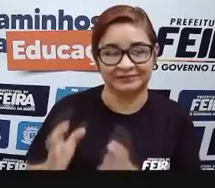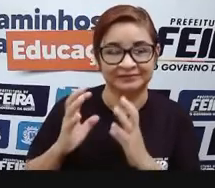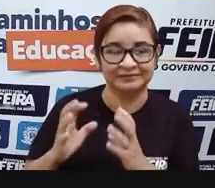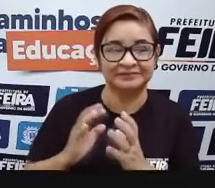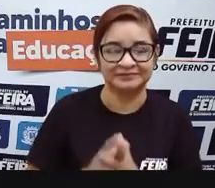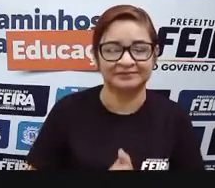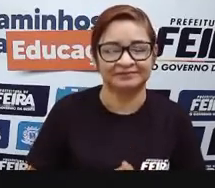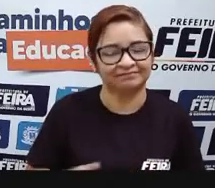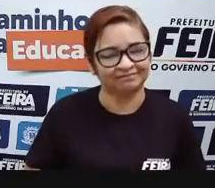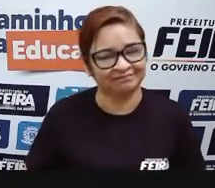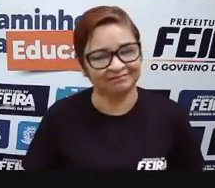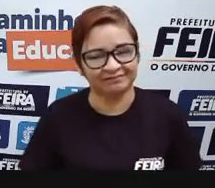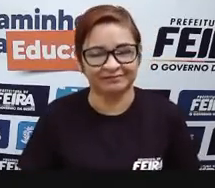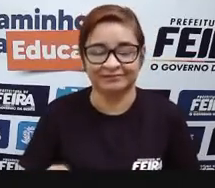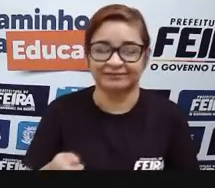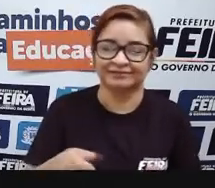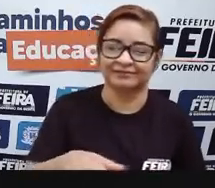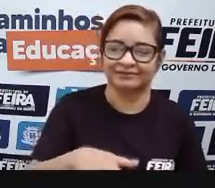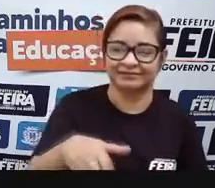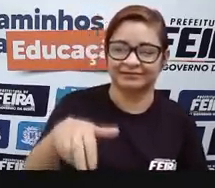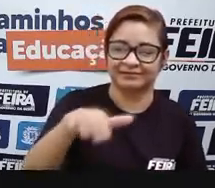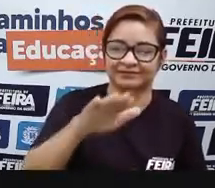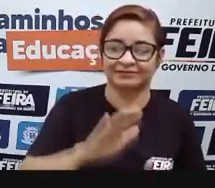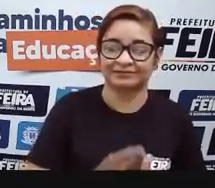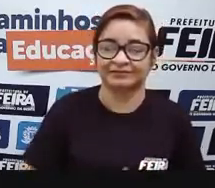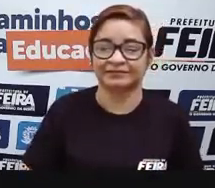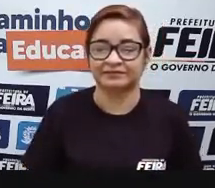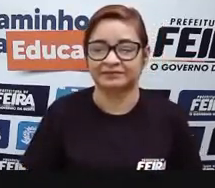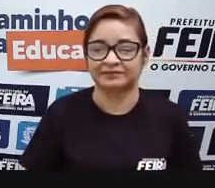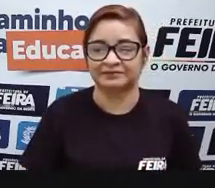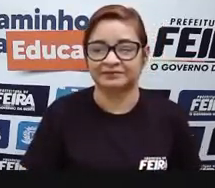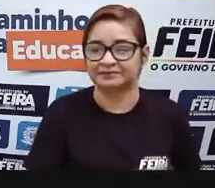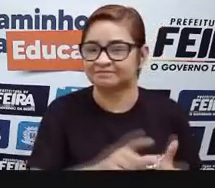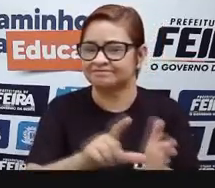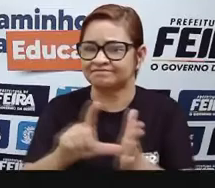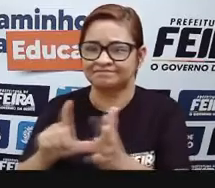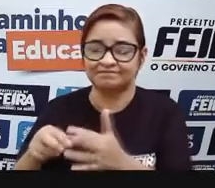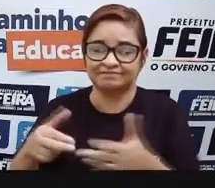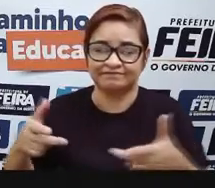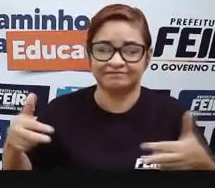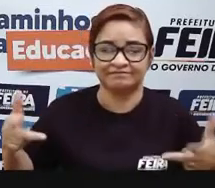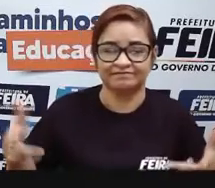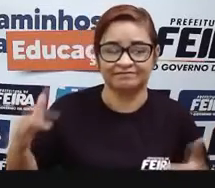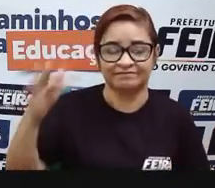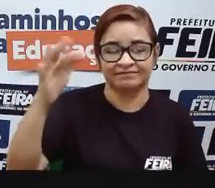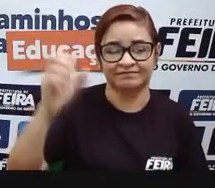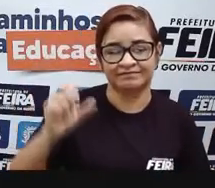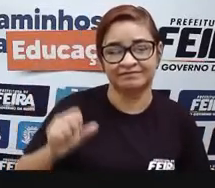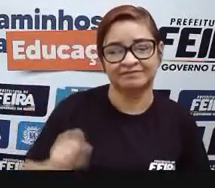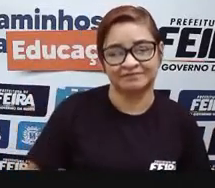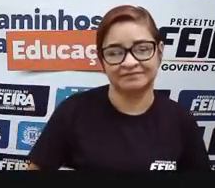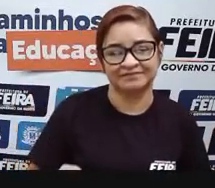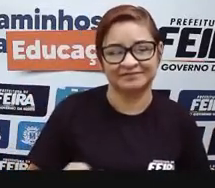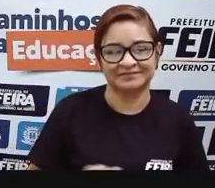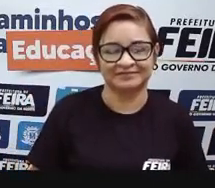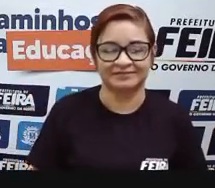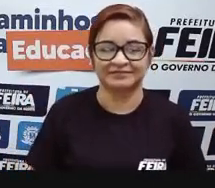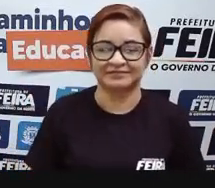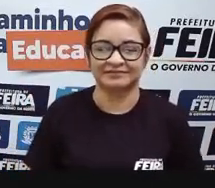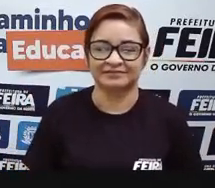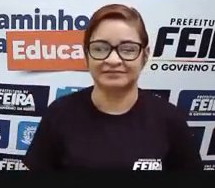Com seu carro de mão aqui pela Salles Barbosa. É o comércio movimentado aqui da cidade de Feira de Santana, a repórter Ney Silva.